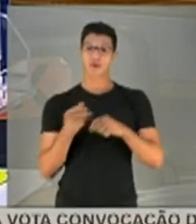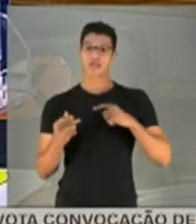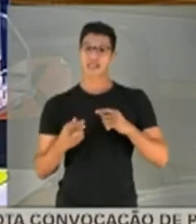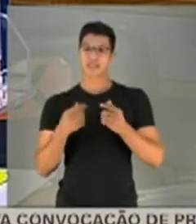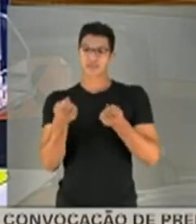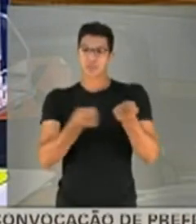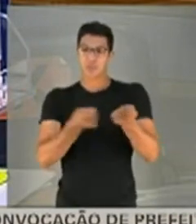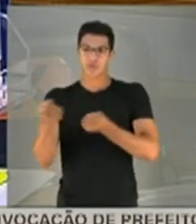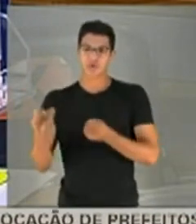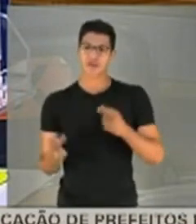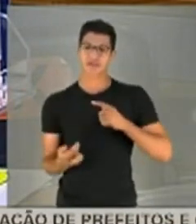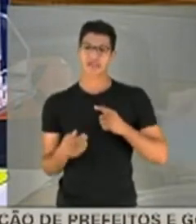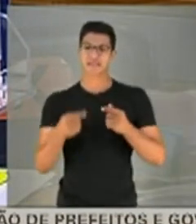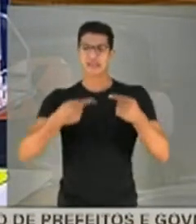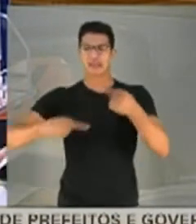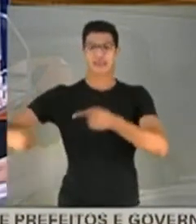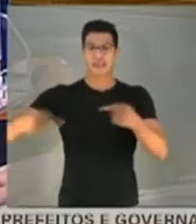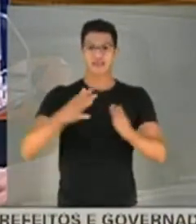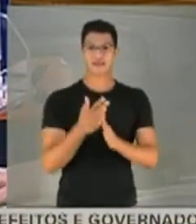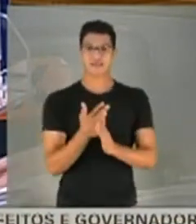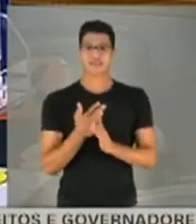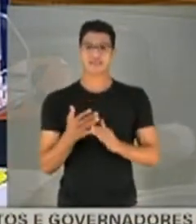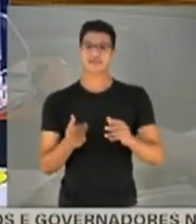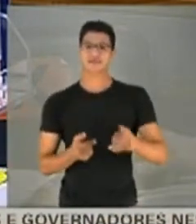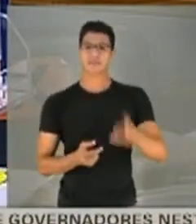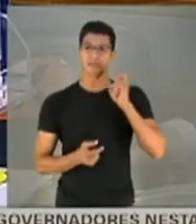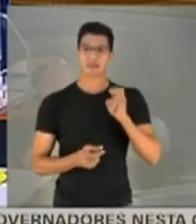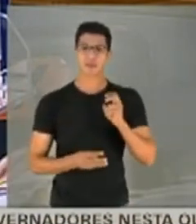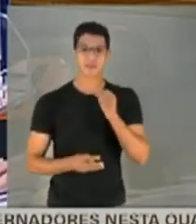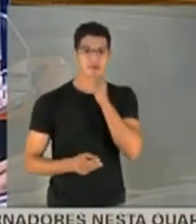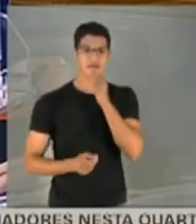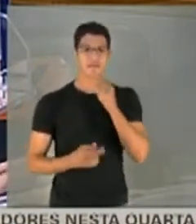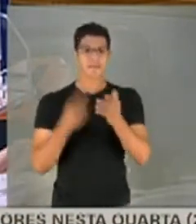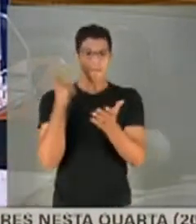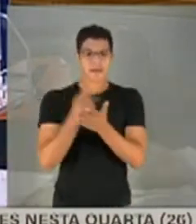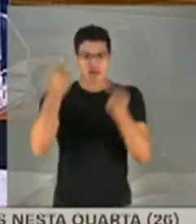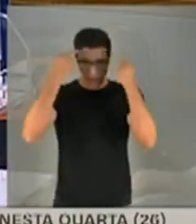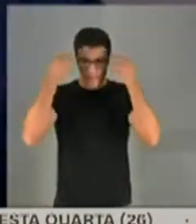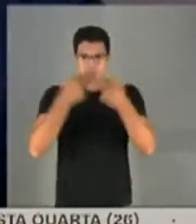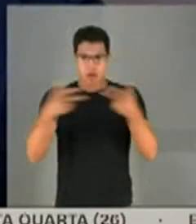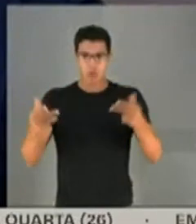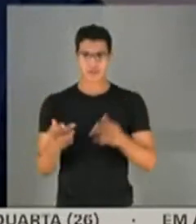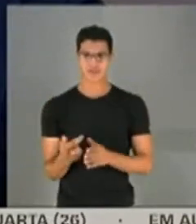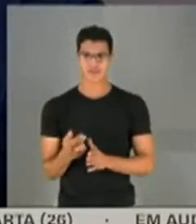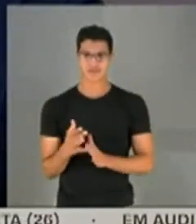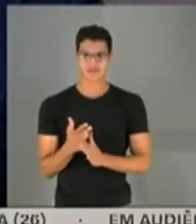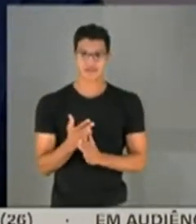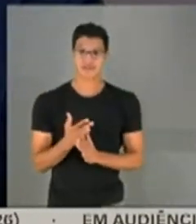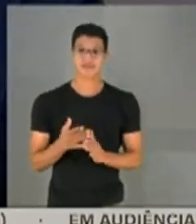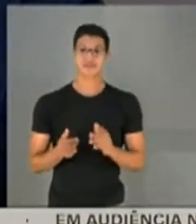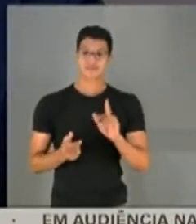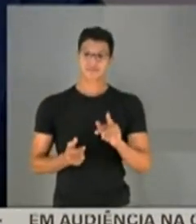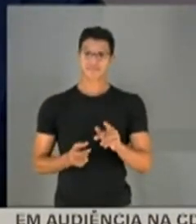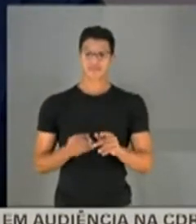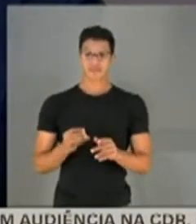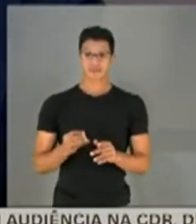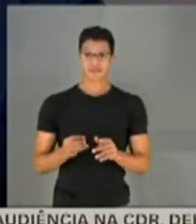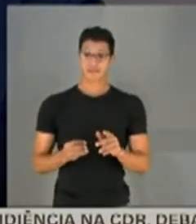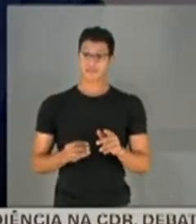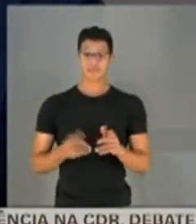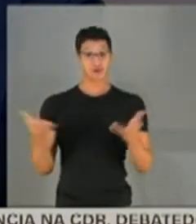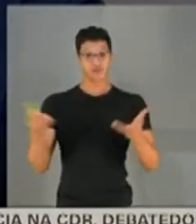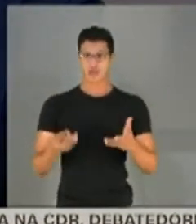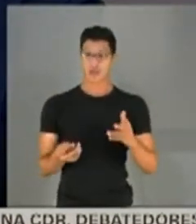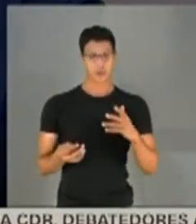controlaram a... A senhora pensa a mesma coisa ainda da Fiocruz? Esse áudio foi uma resposta a um colega. Não foi